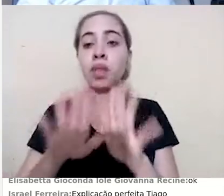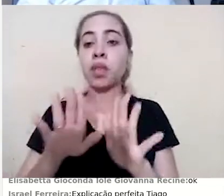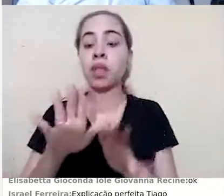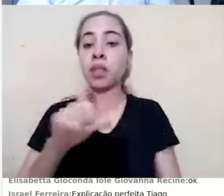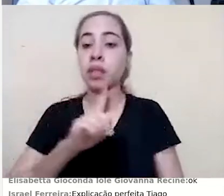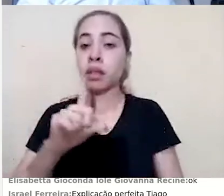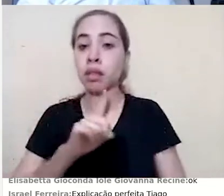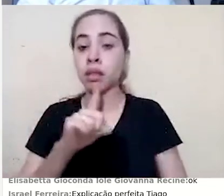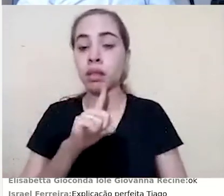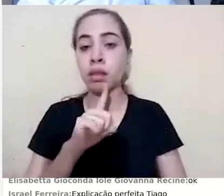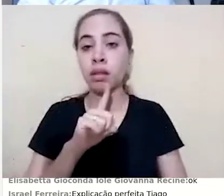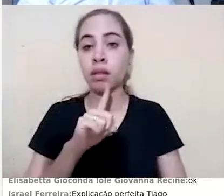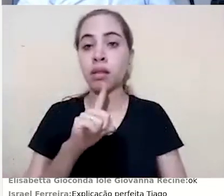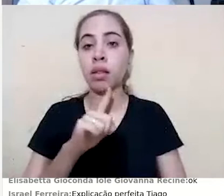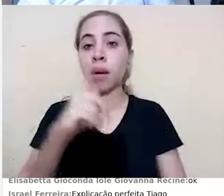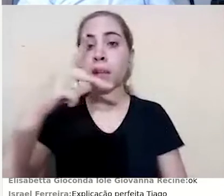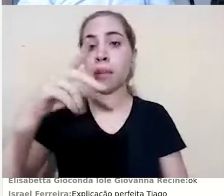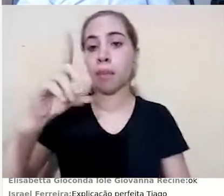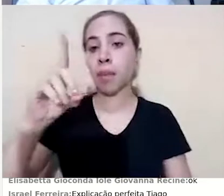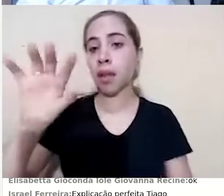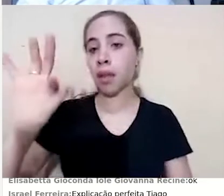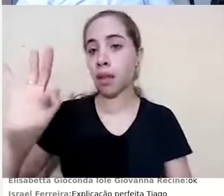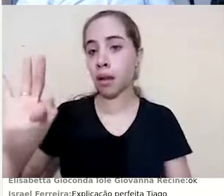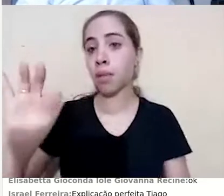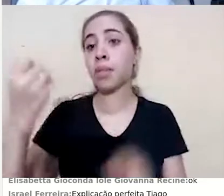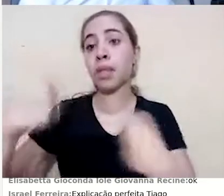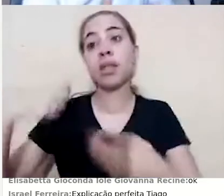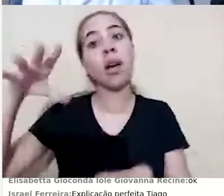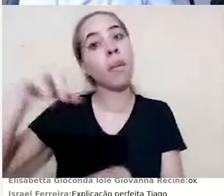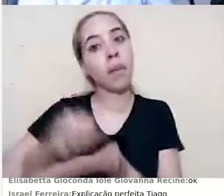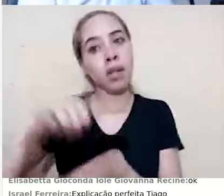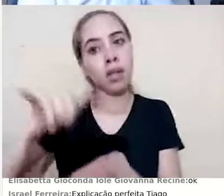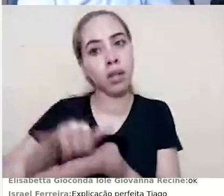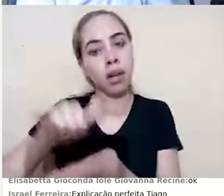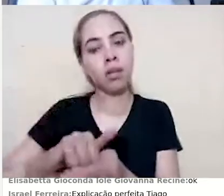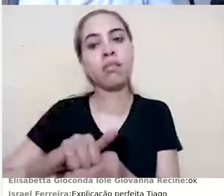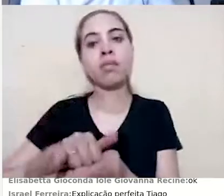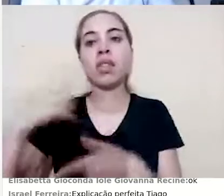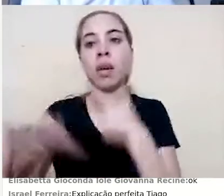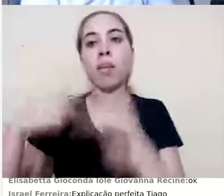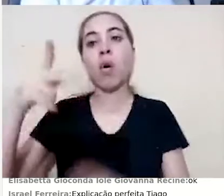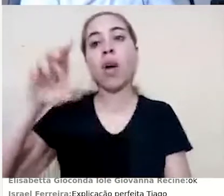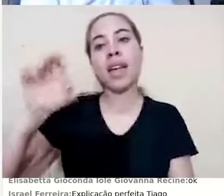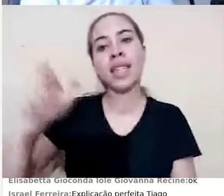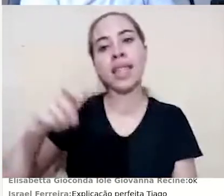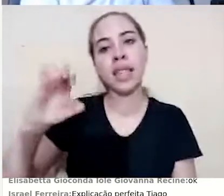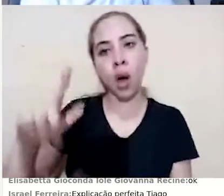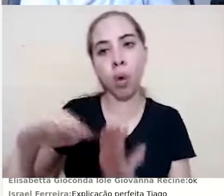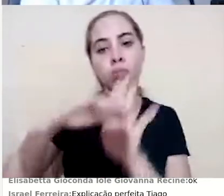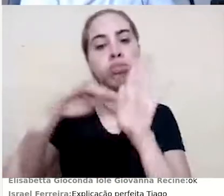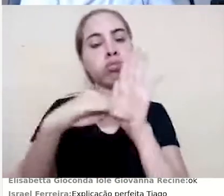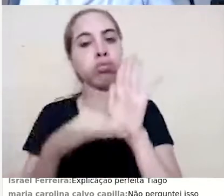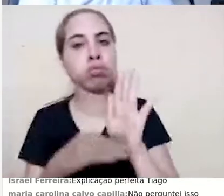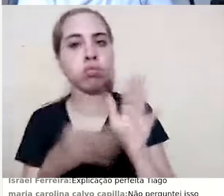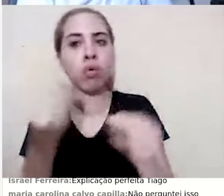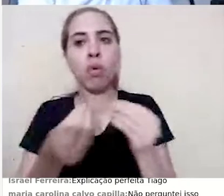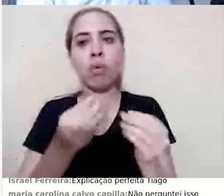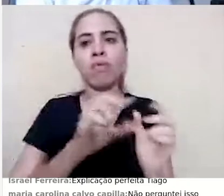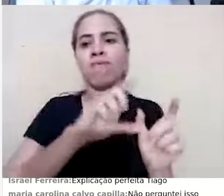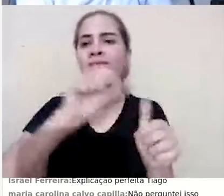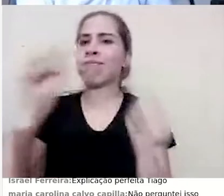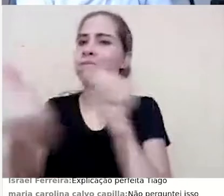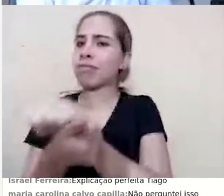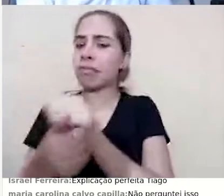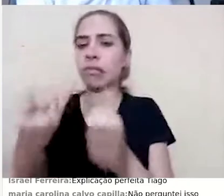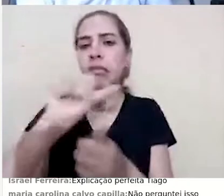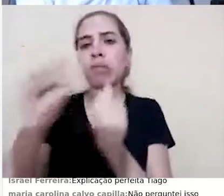o PDF, eu teria que fazer o download do Excel e a partir do Excel, exportar esse download. Mas não vai ficar um